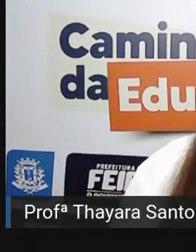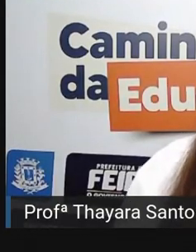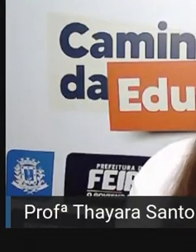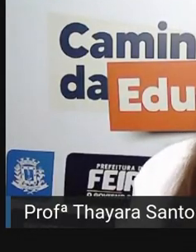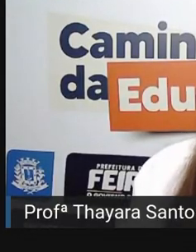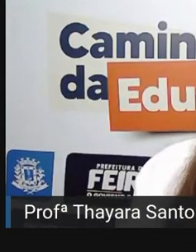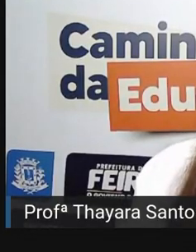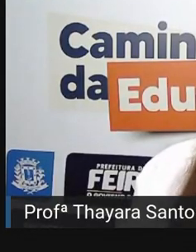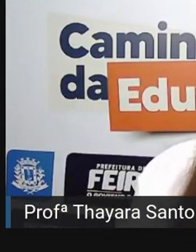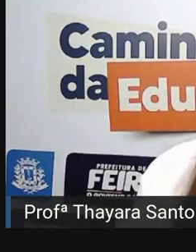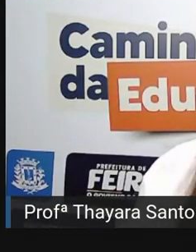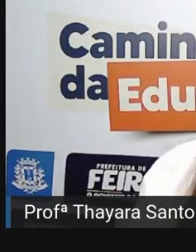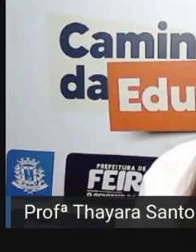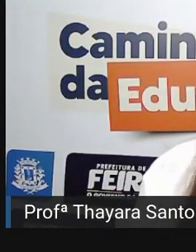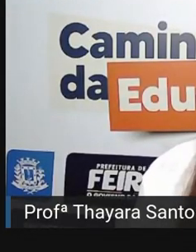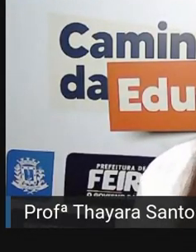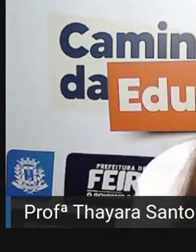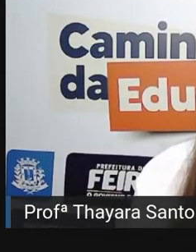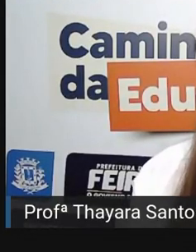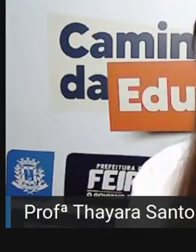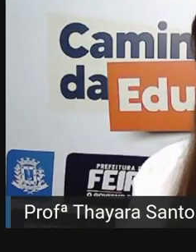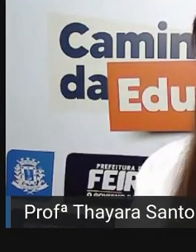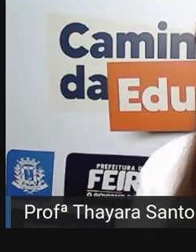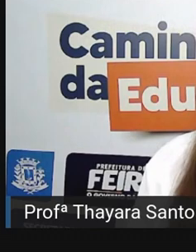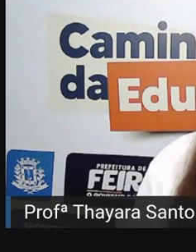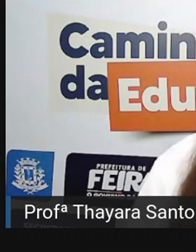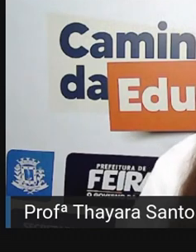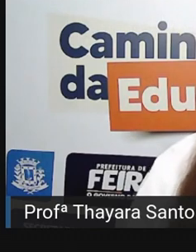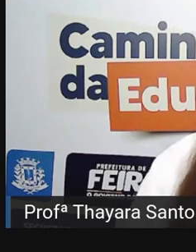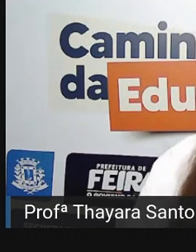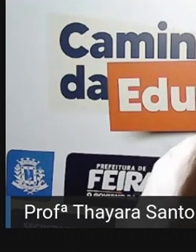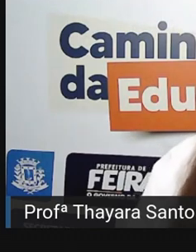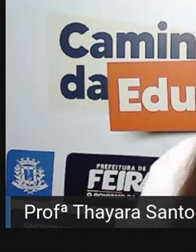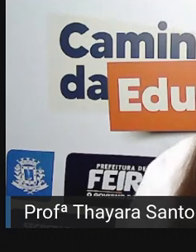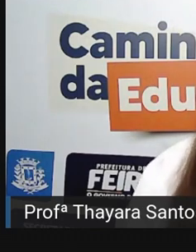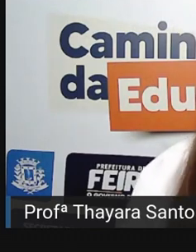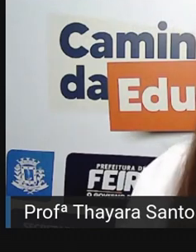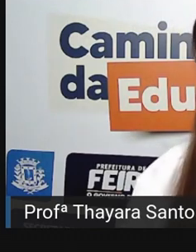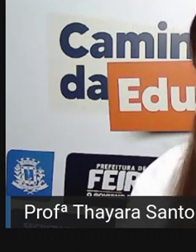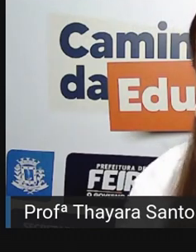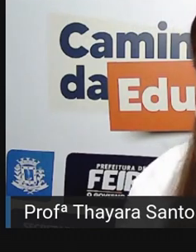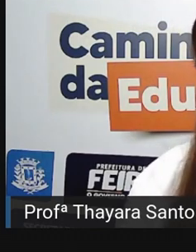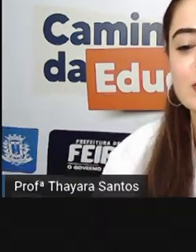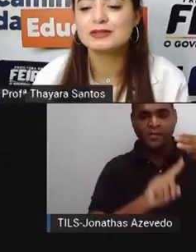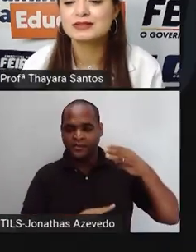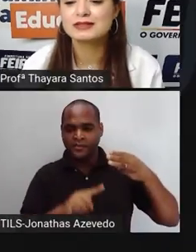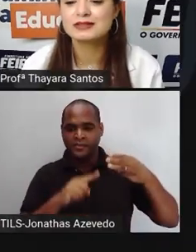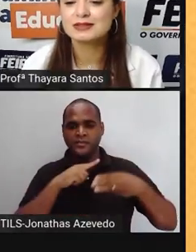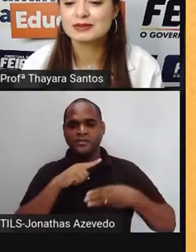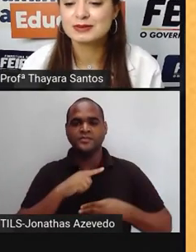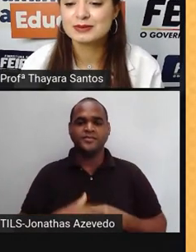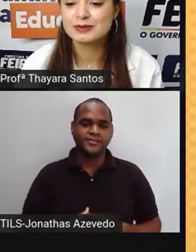E agora, a gente vai para um resuminho sobre esses estados da matéria. Então, presta atenção aí do outro lado.